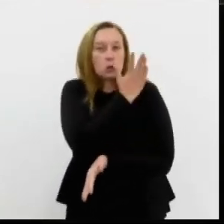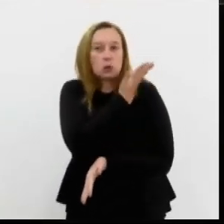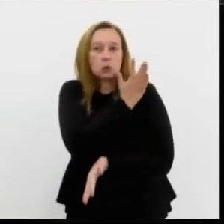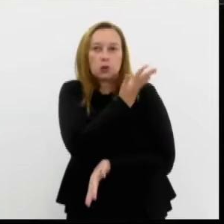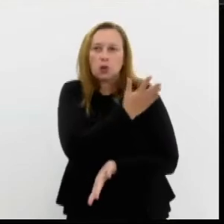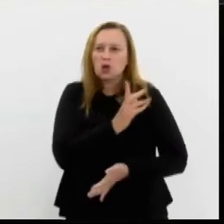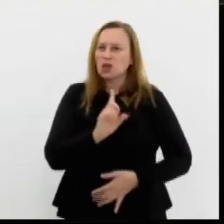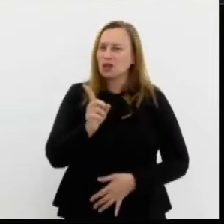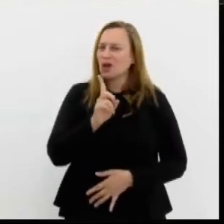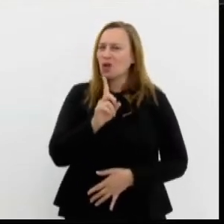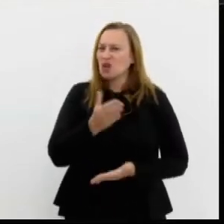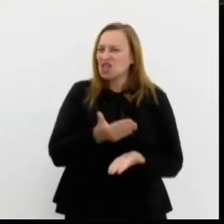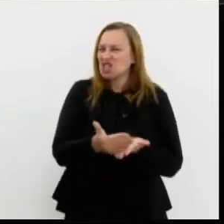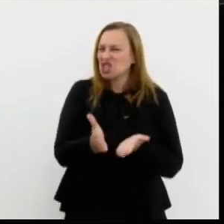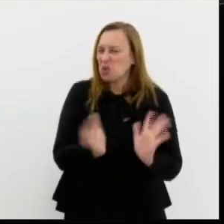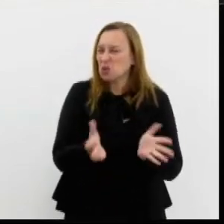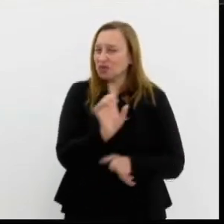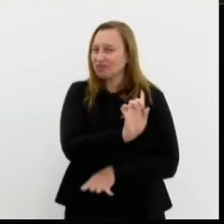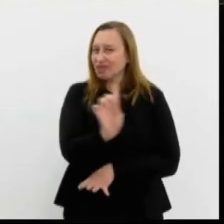Isso não é de hoje.